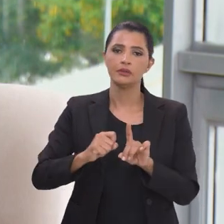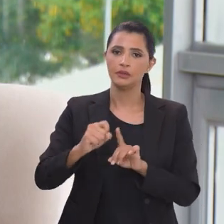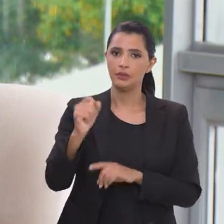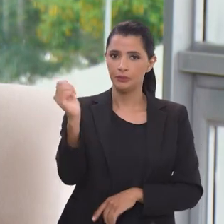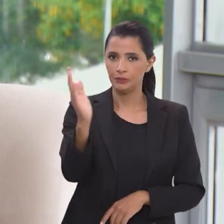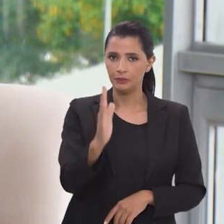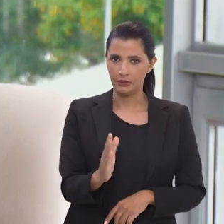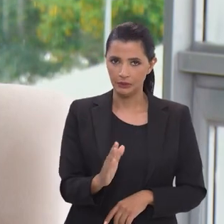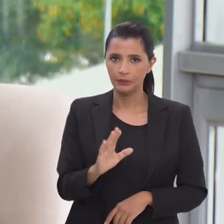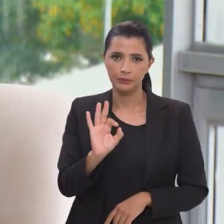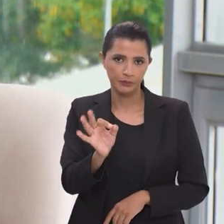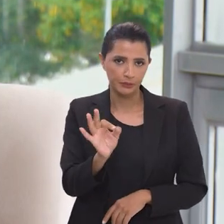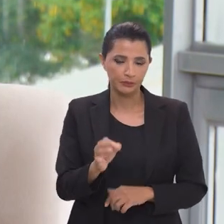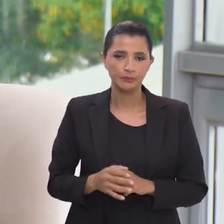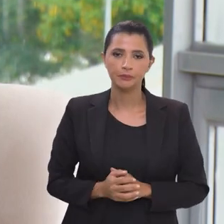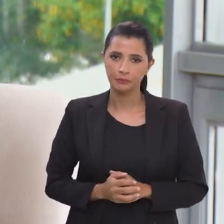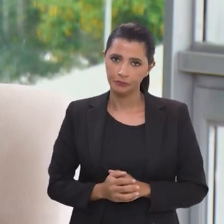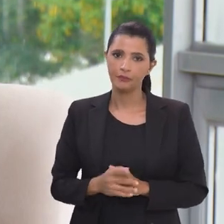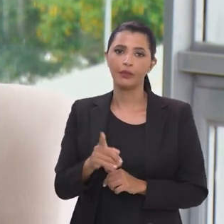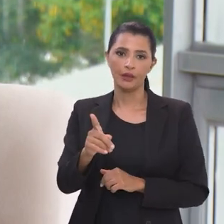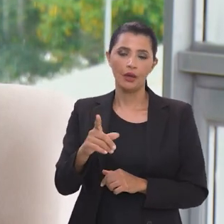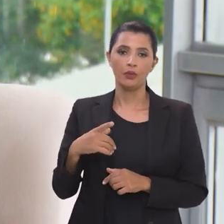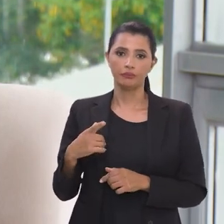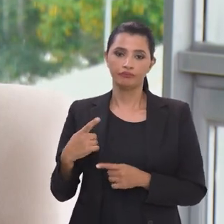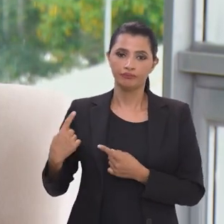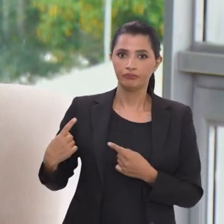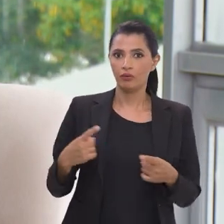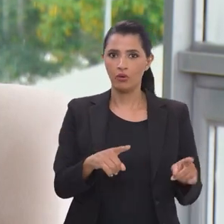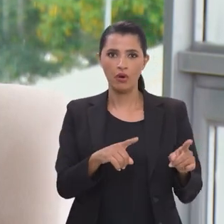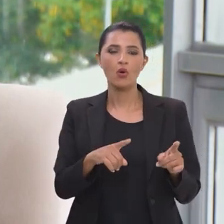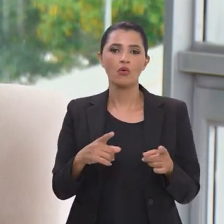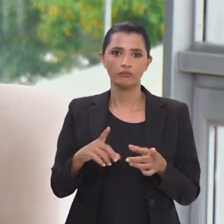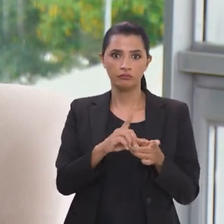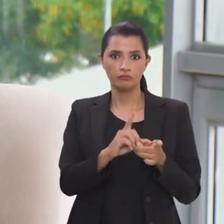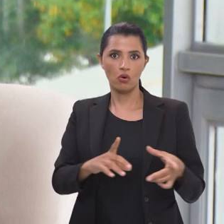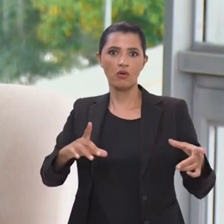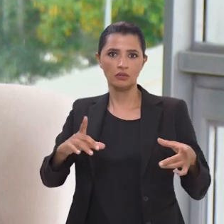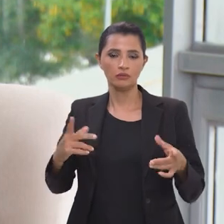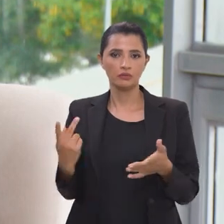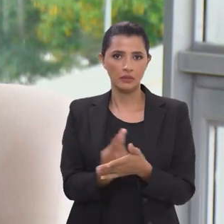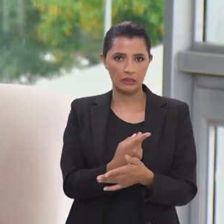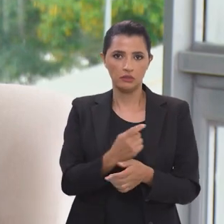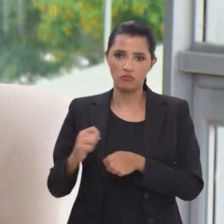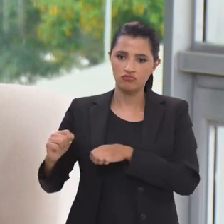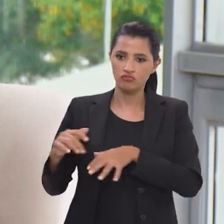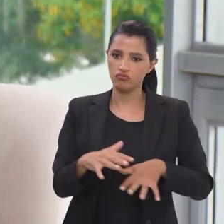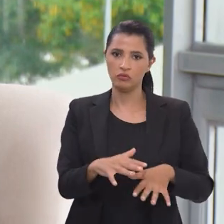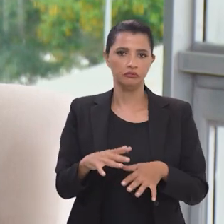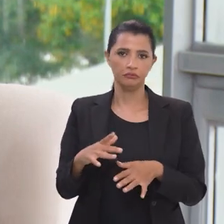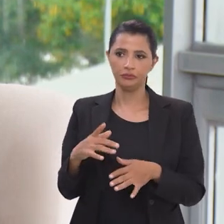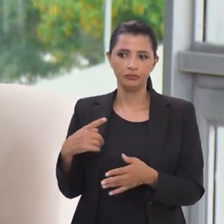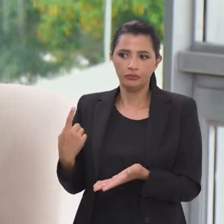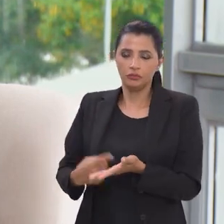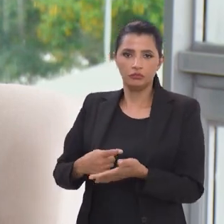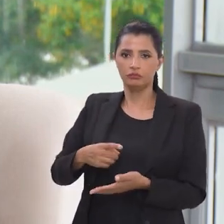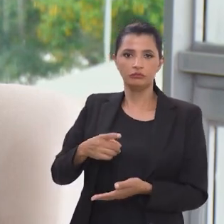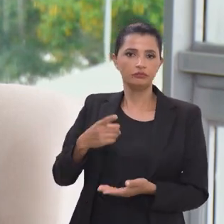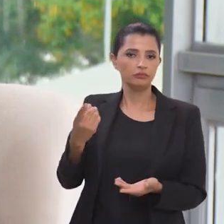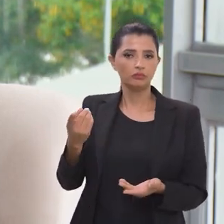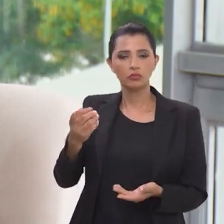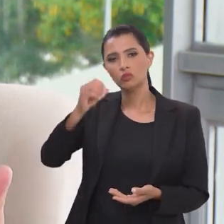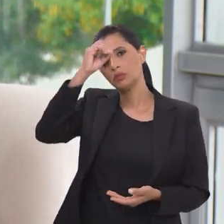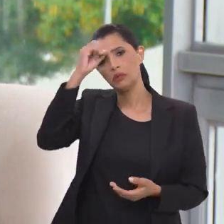brasileira. Os atos contra a democracia, evidentemente que não estavam programados,